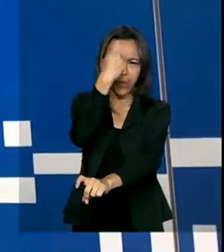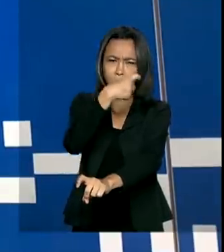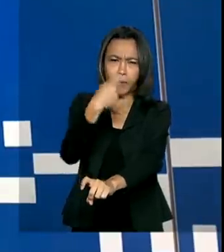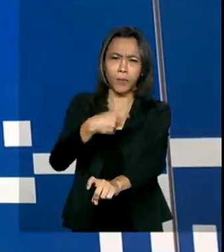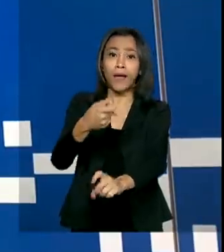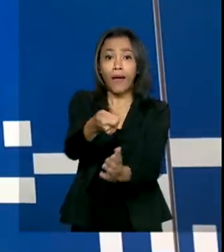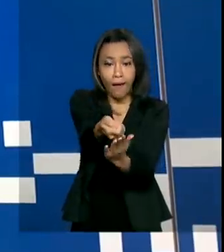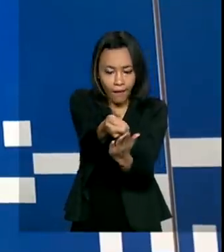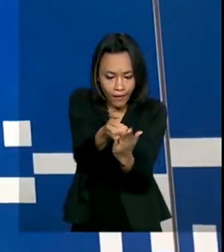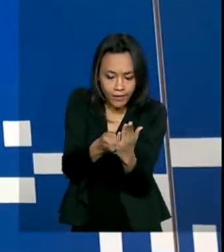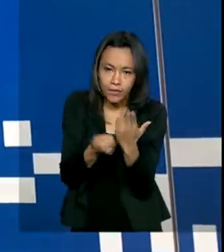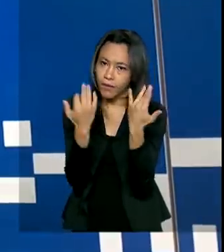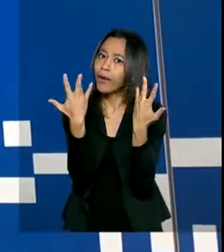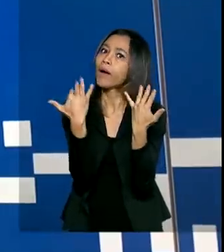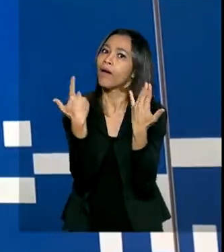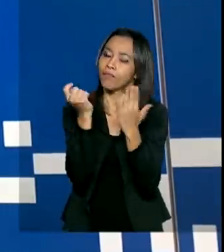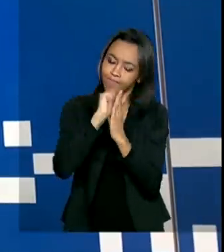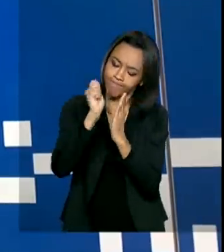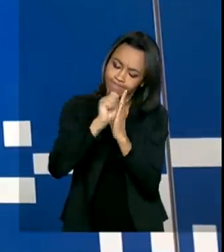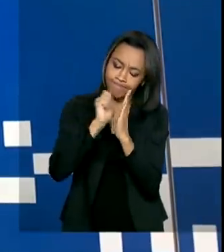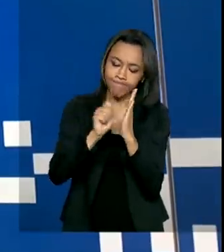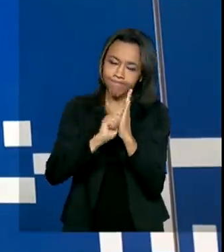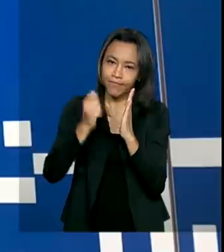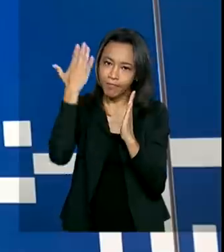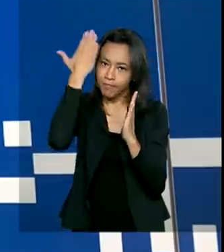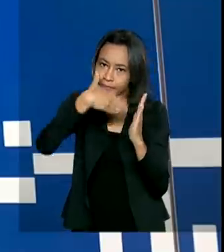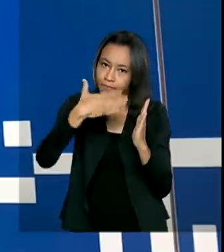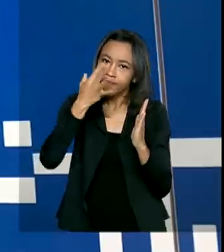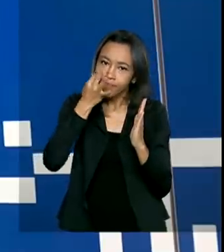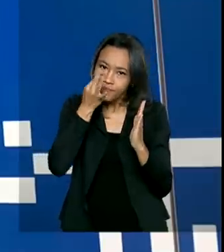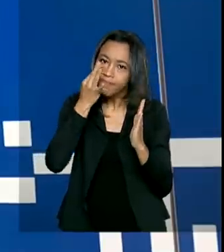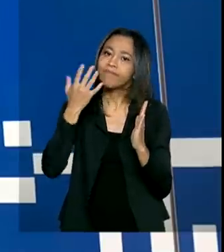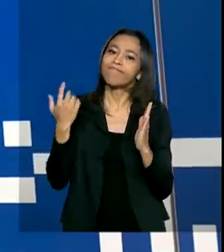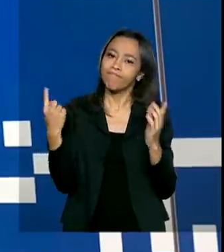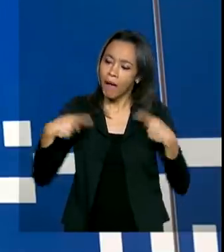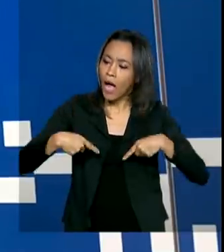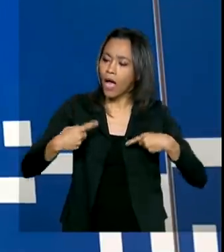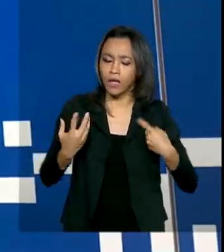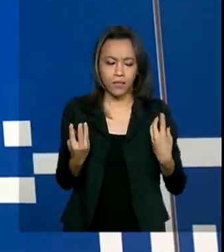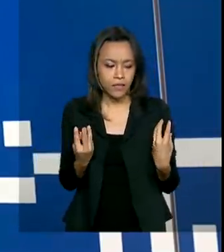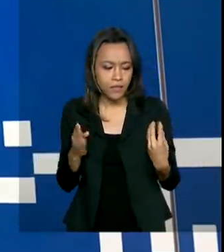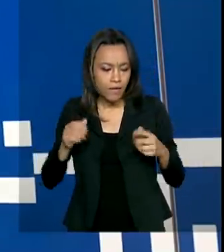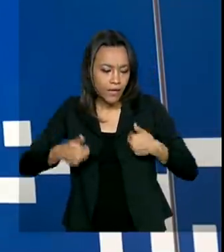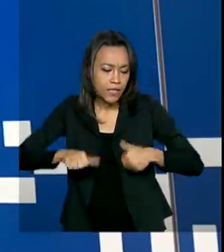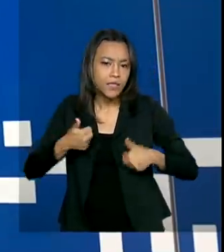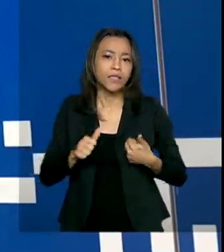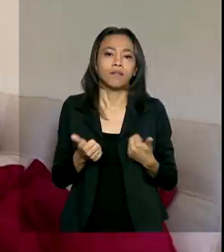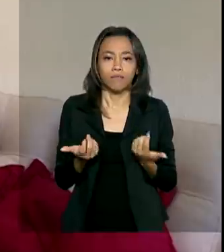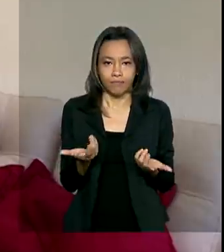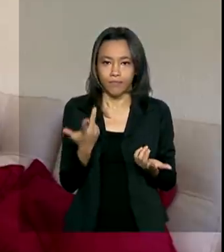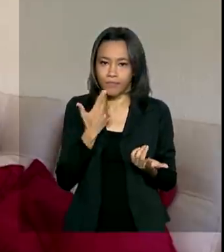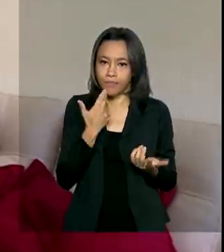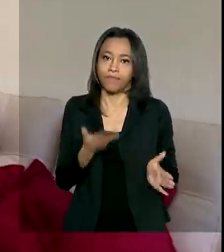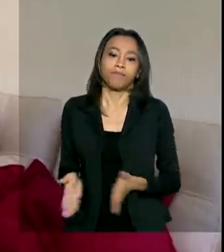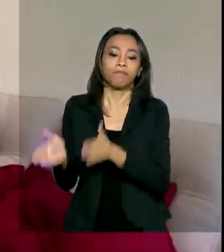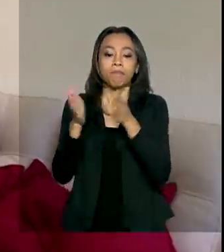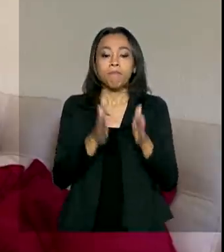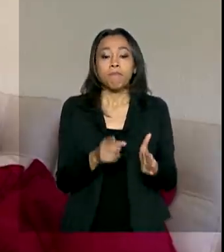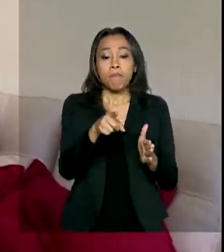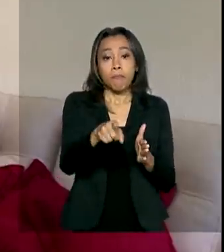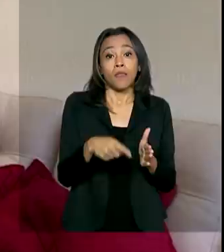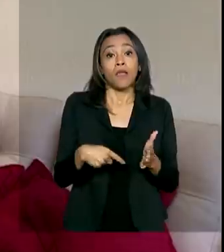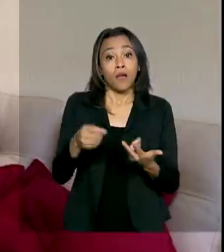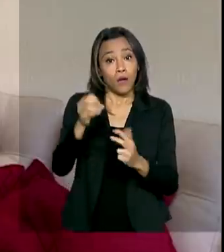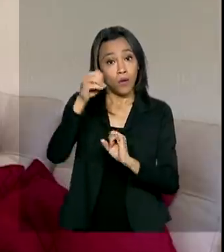continua sendo manuscrita para garantir as condições de competição, de comparabilidade com a prova do Enem Impresso. O Inep vai